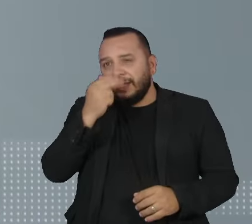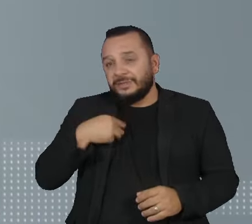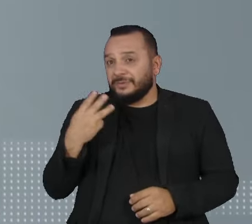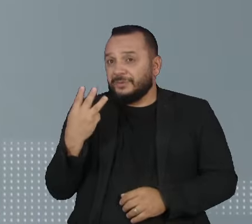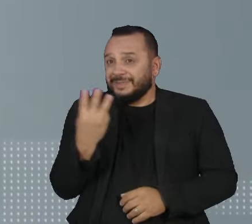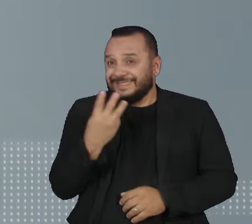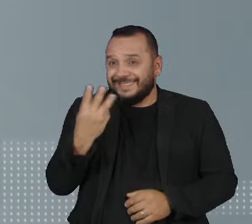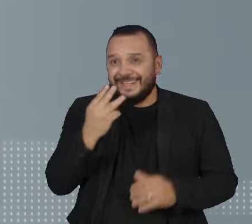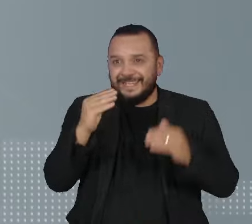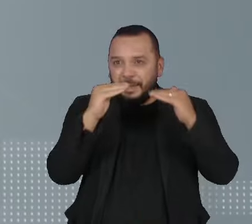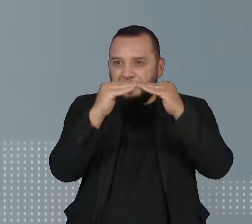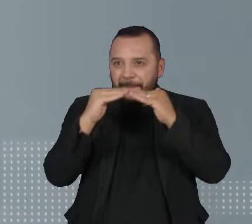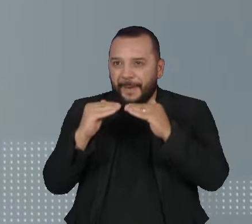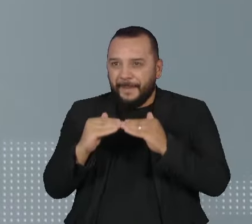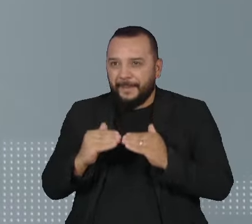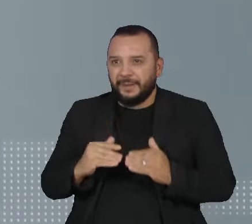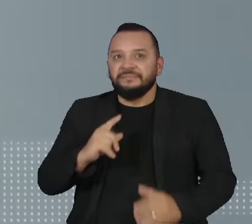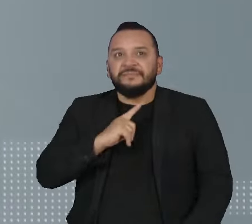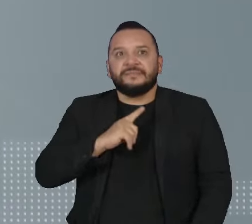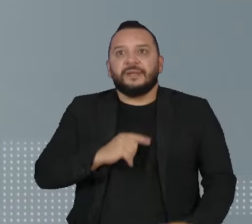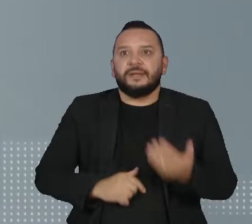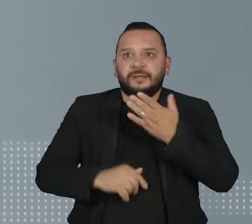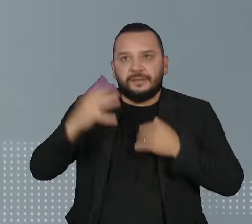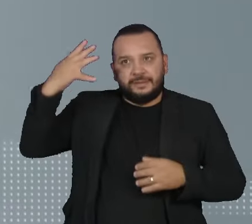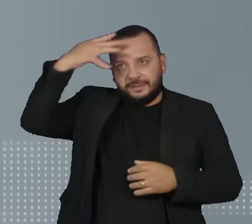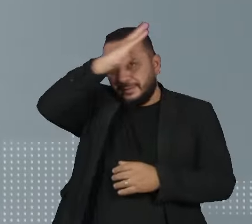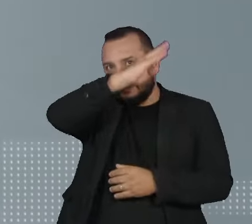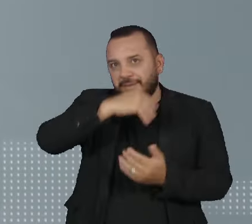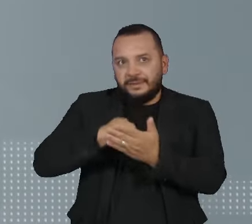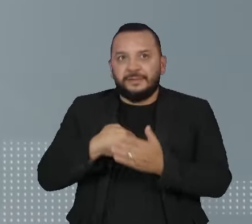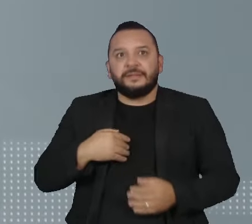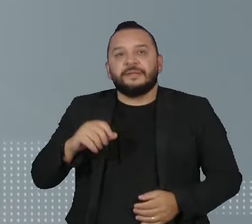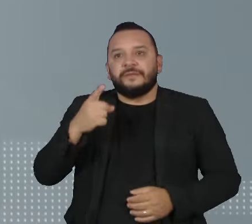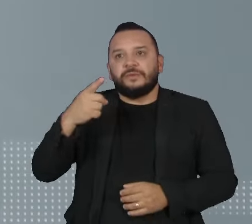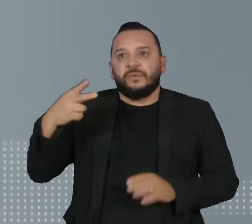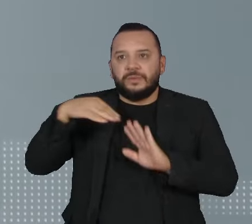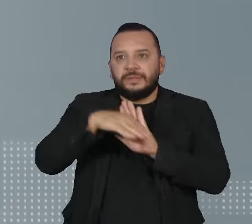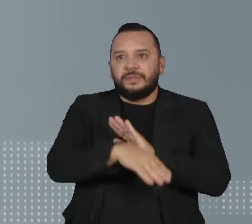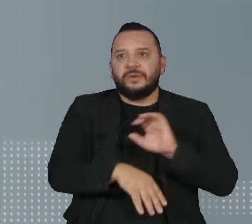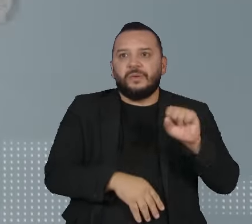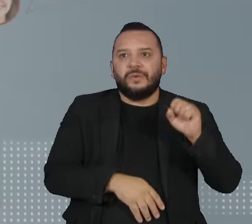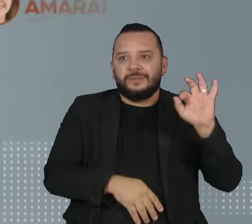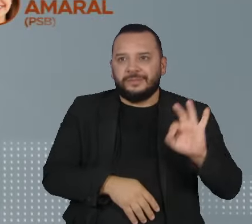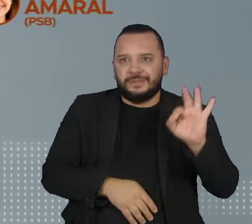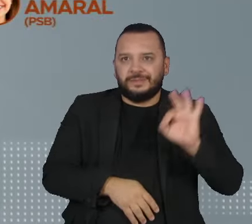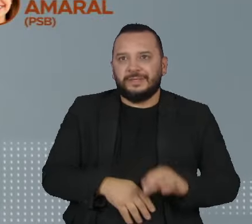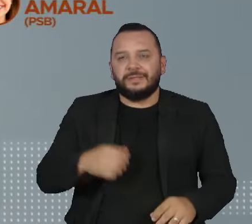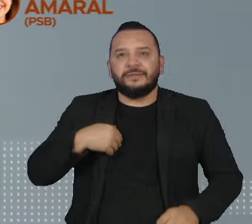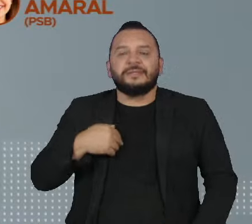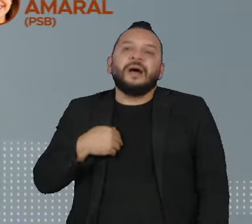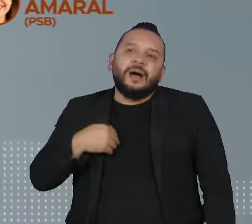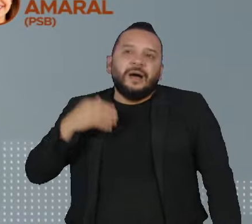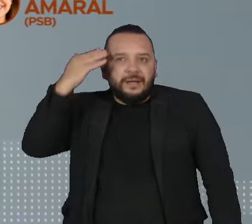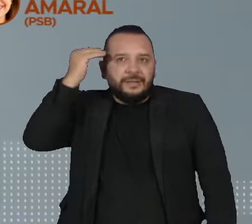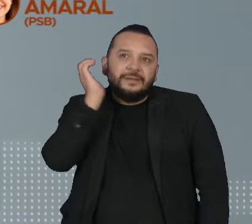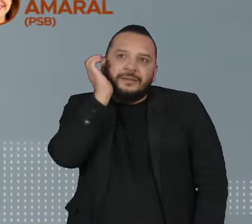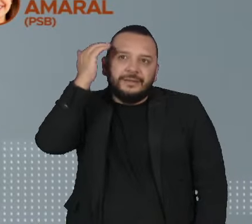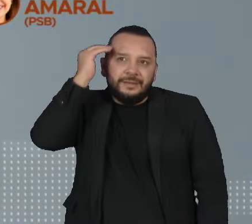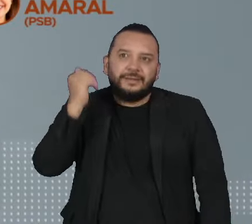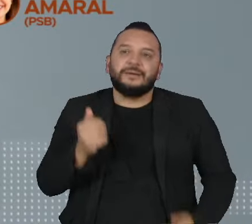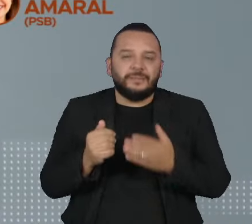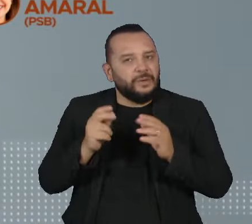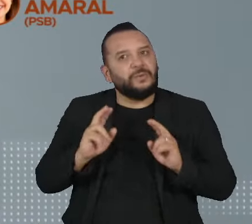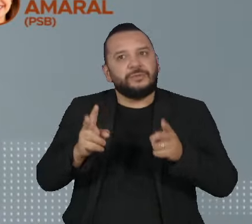tecnicamente empatados. José Luiz Atena, do PSDB, caiu de 12% para 8%. Tabata Amaral, do PSB,